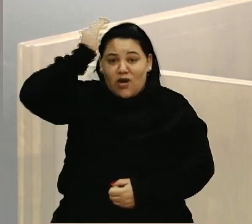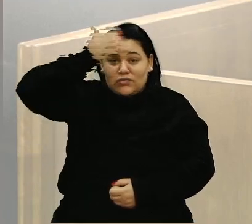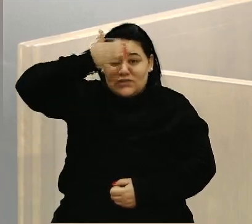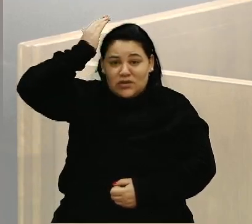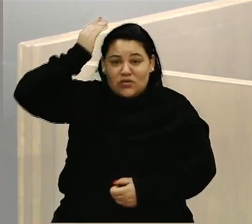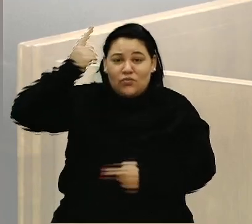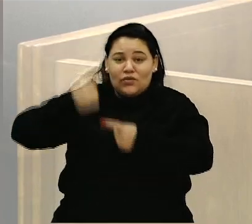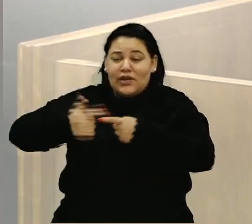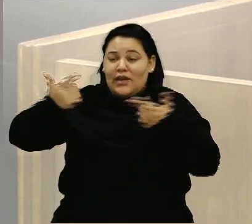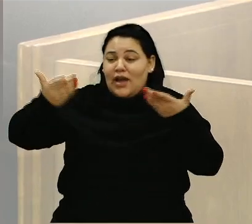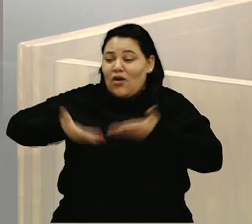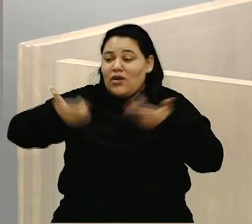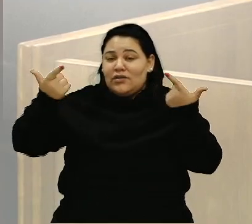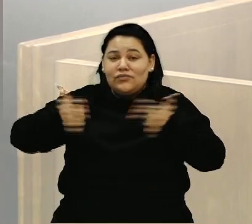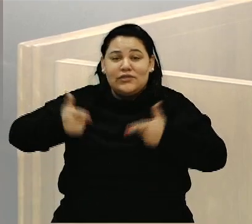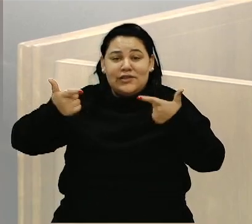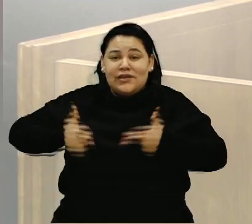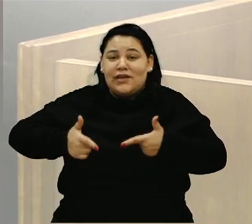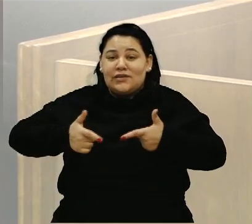estrutura para a Secretaria de Obras?